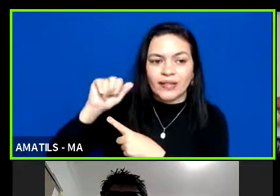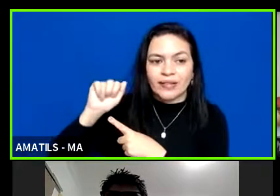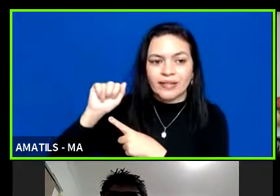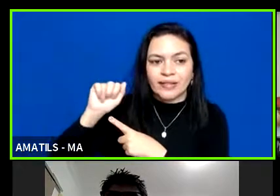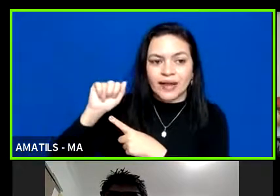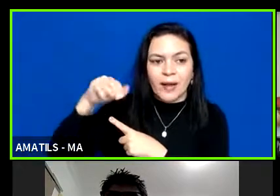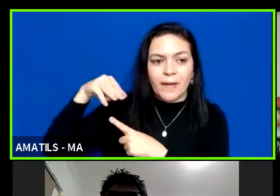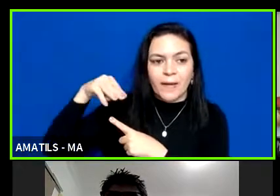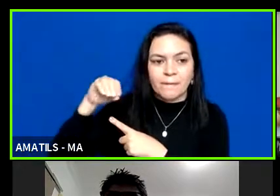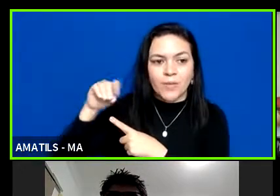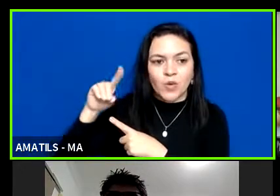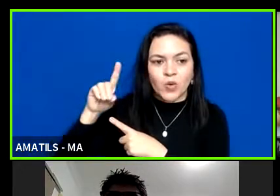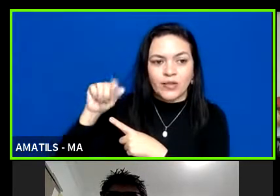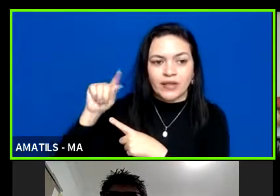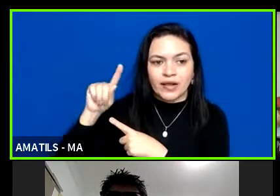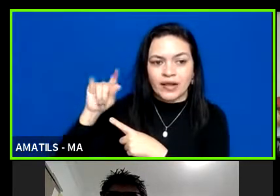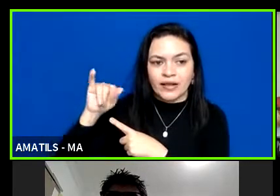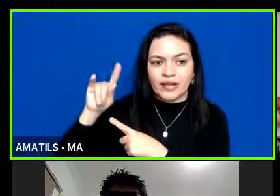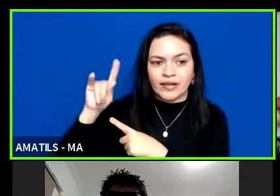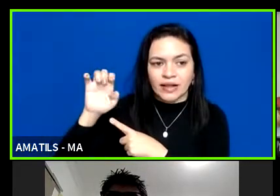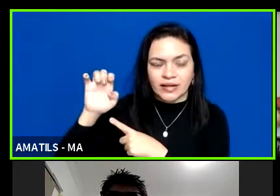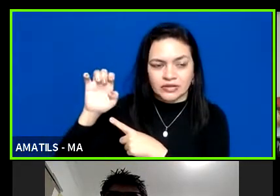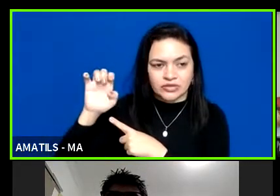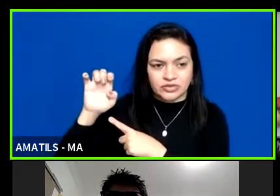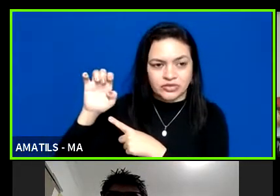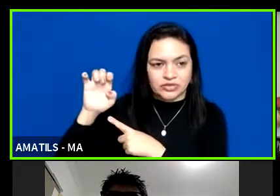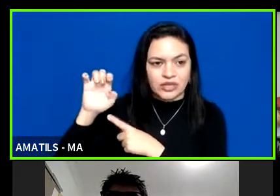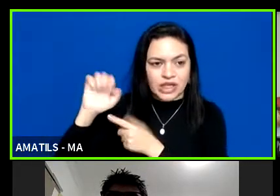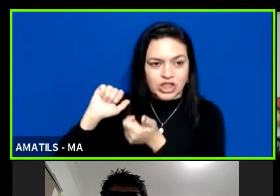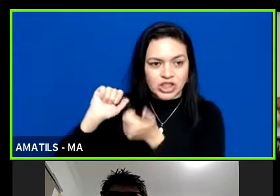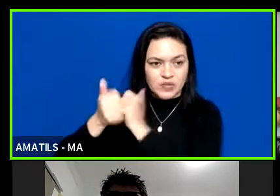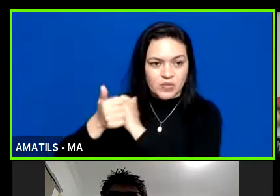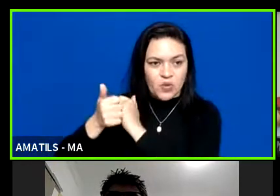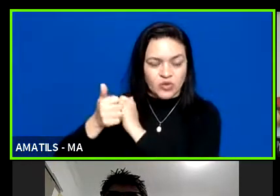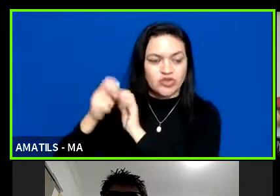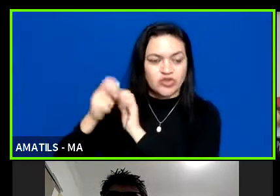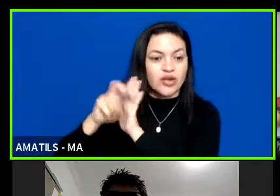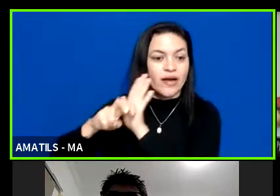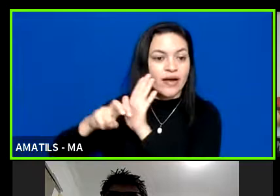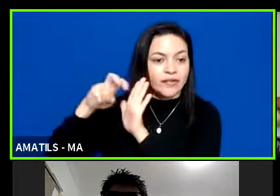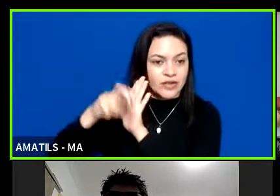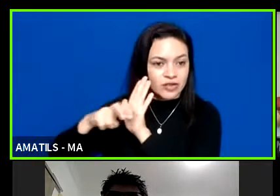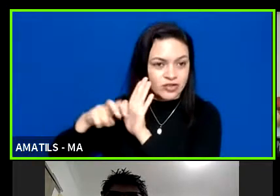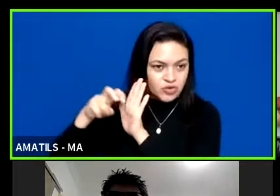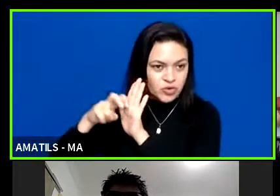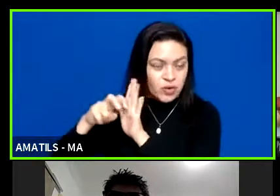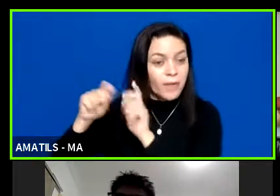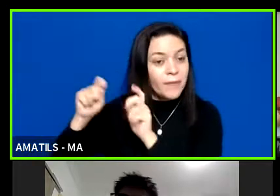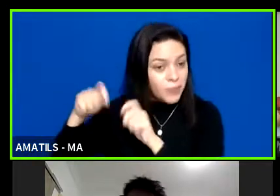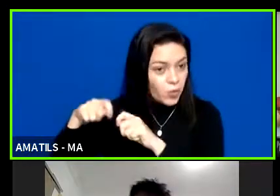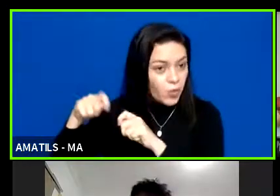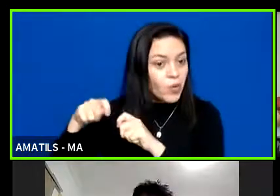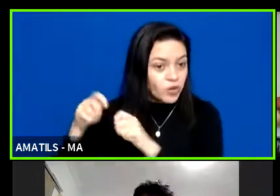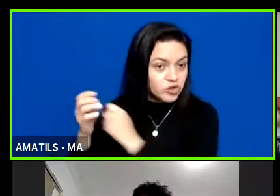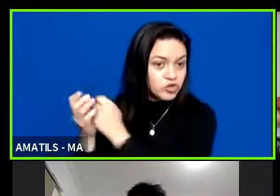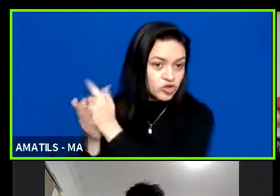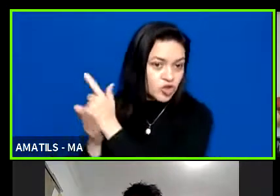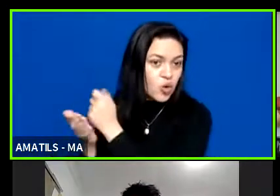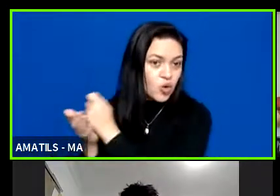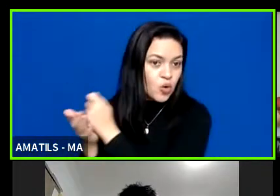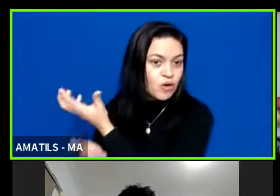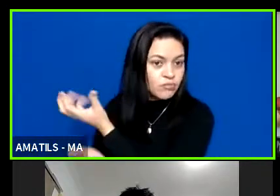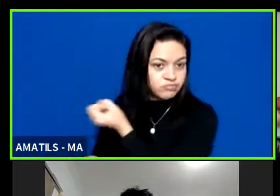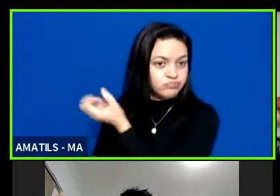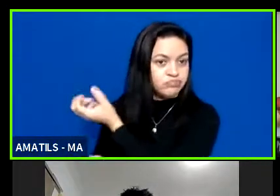obrigatório para a prática então ela é sim contemplada é possível a compra e essa compra não